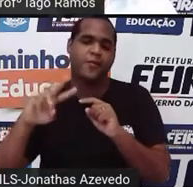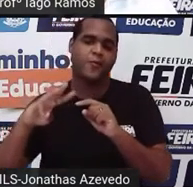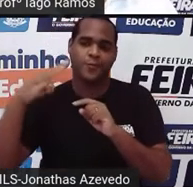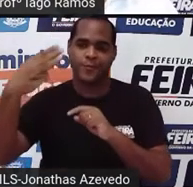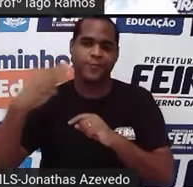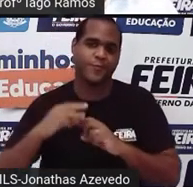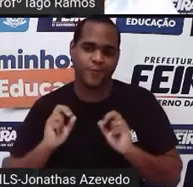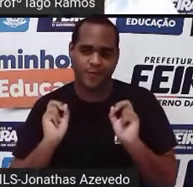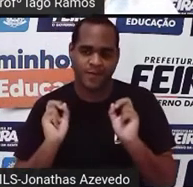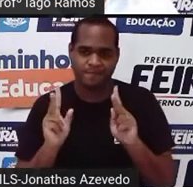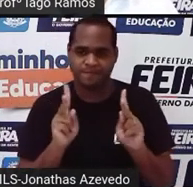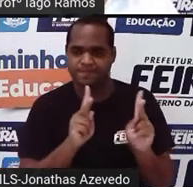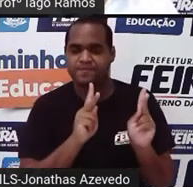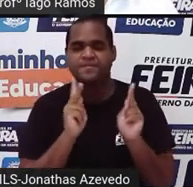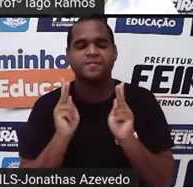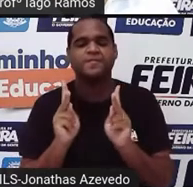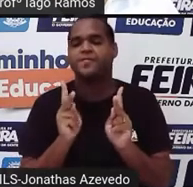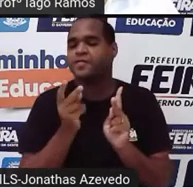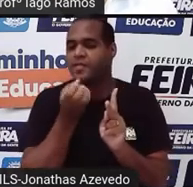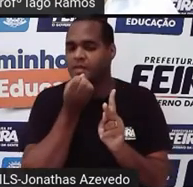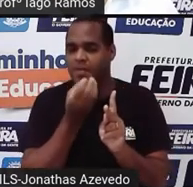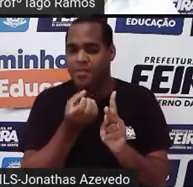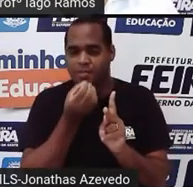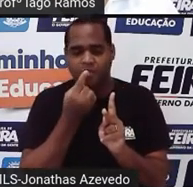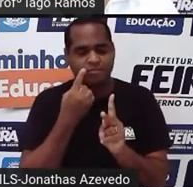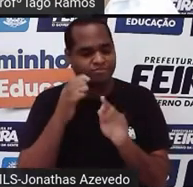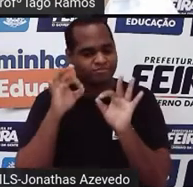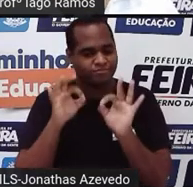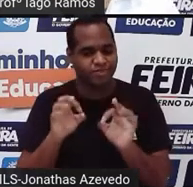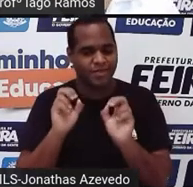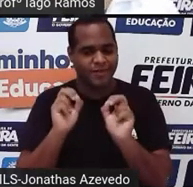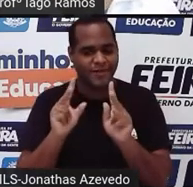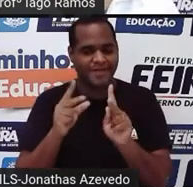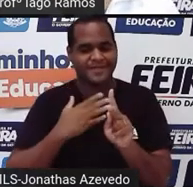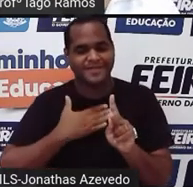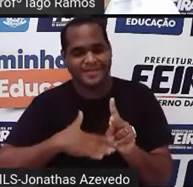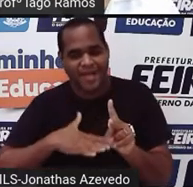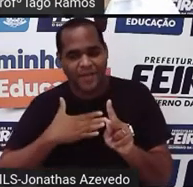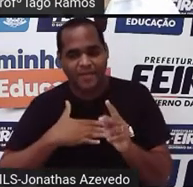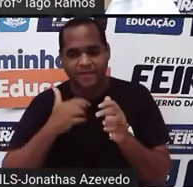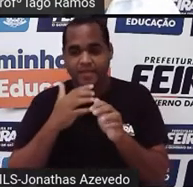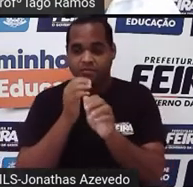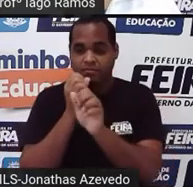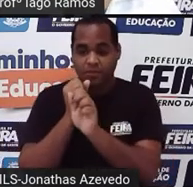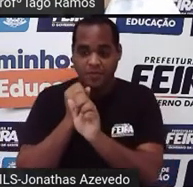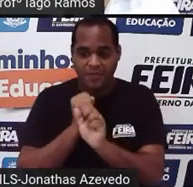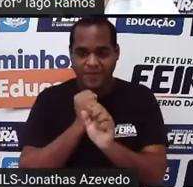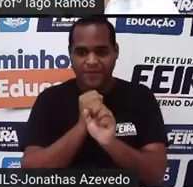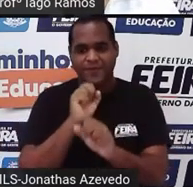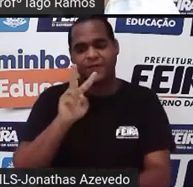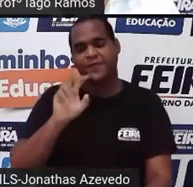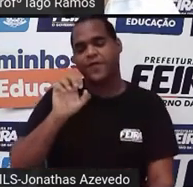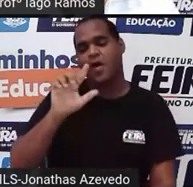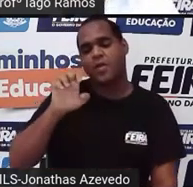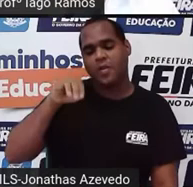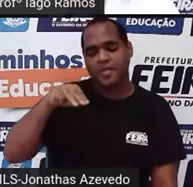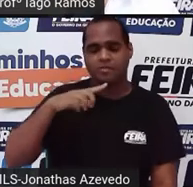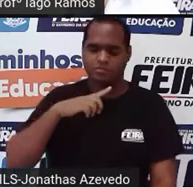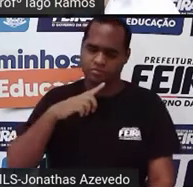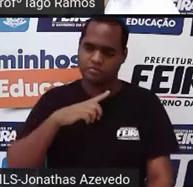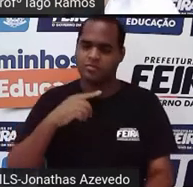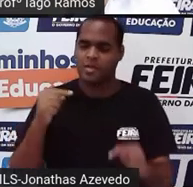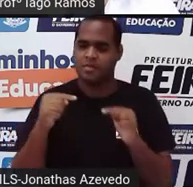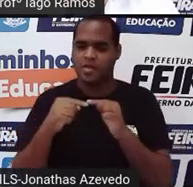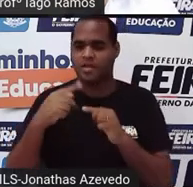tá bom? Então, olha só como é tranquilo fazer o cálculo de volume aí para um paralelepípedo